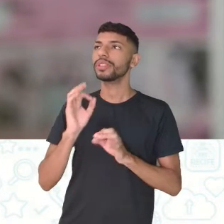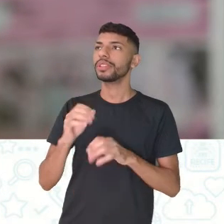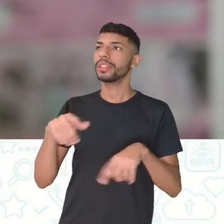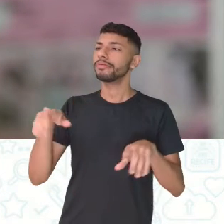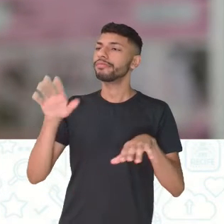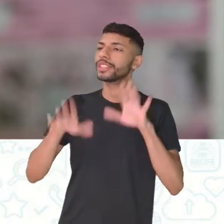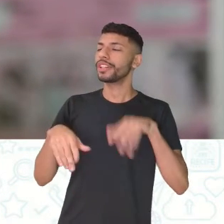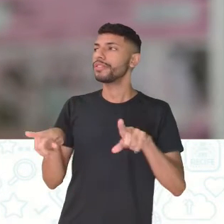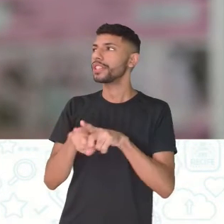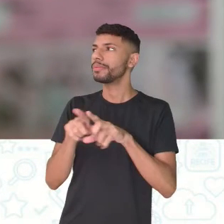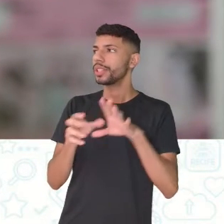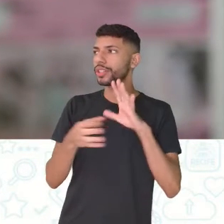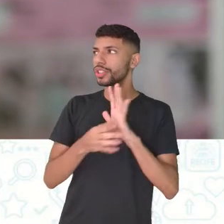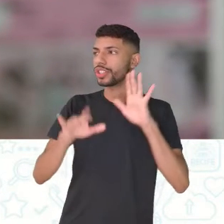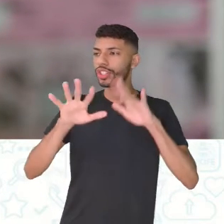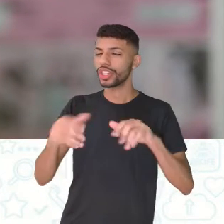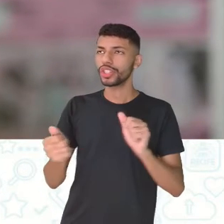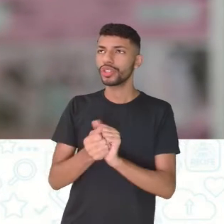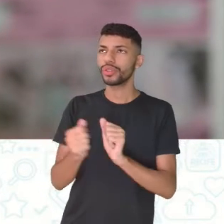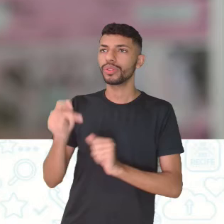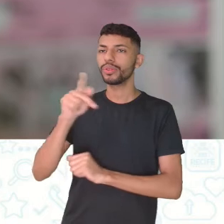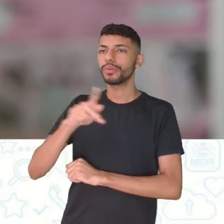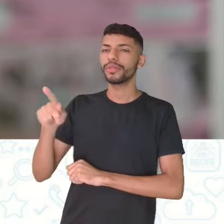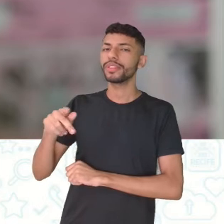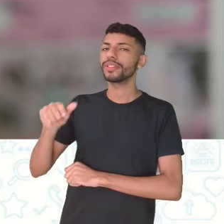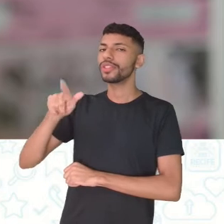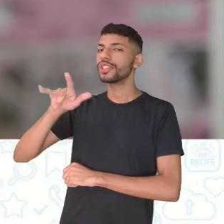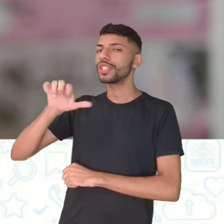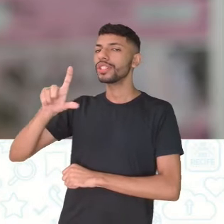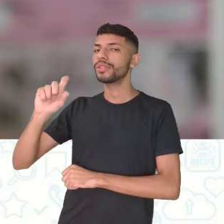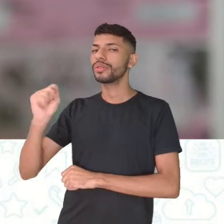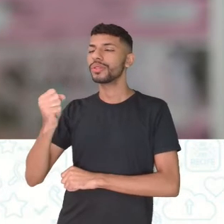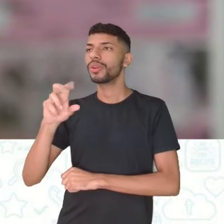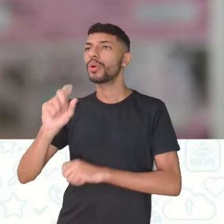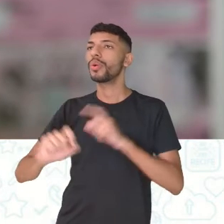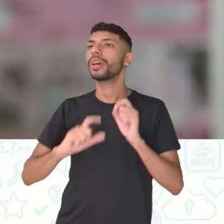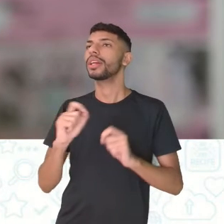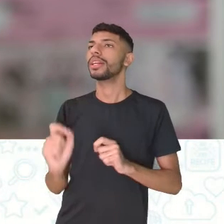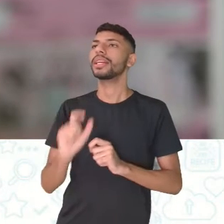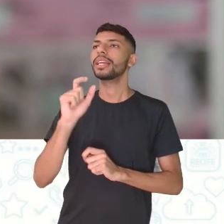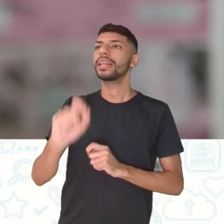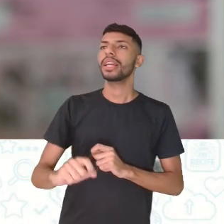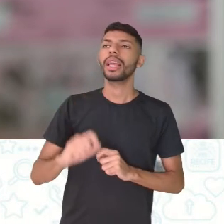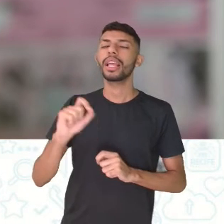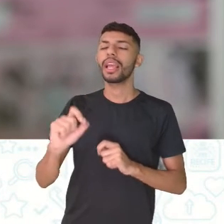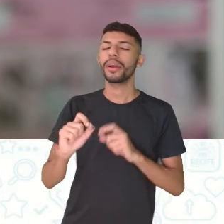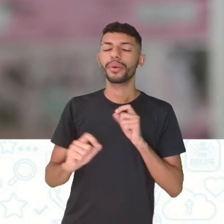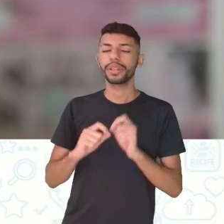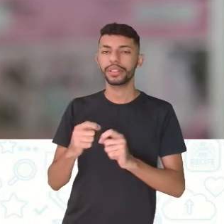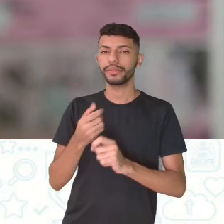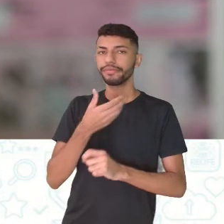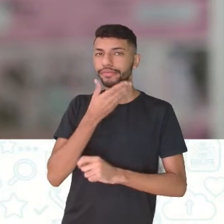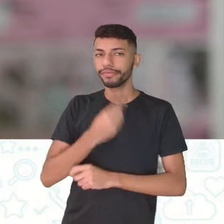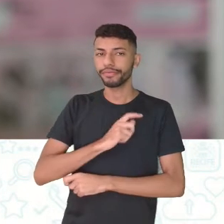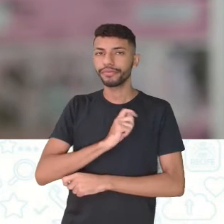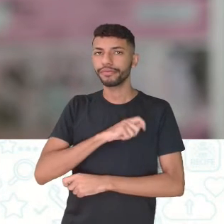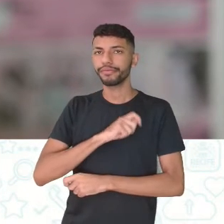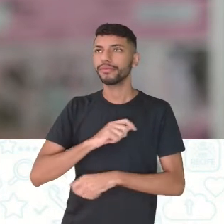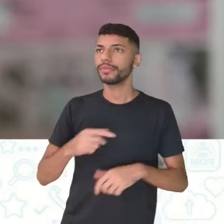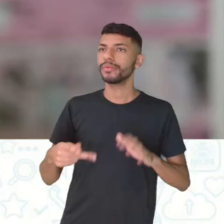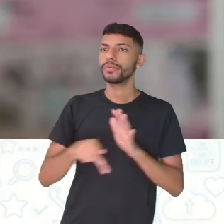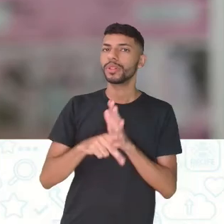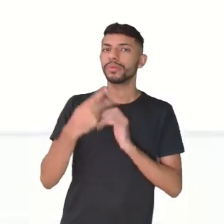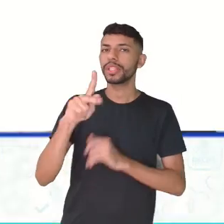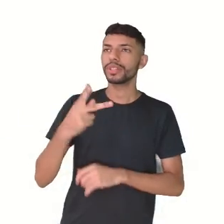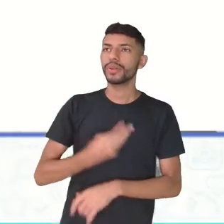no chat aqui com o professor Gilson. Who is the heroes of your story? Who is the villain? Ou seja, quem é o herói da sua história